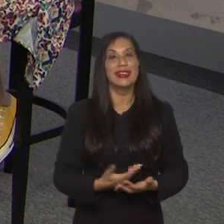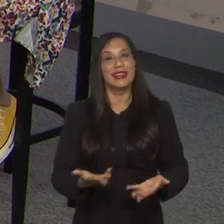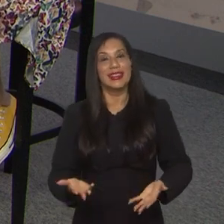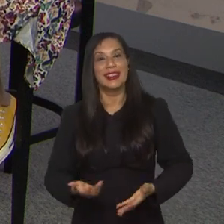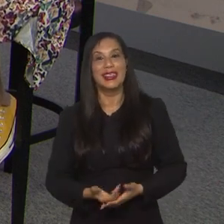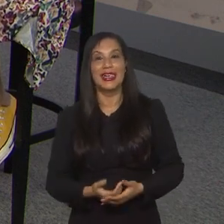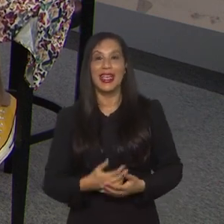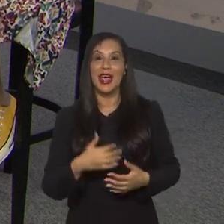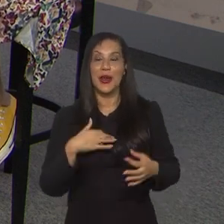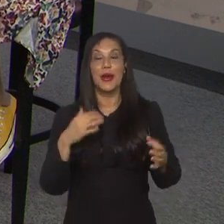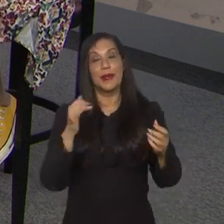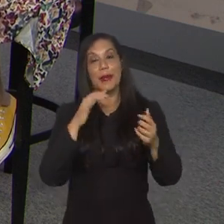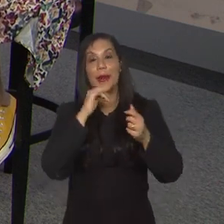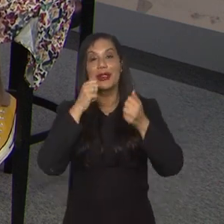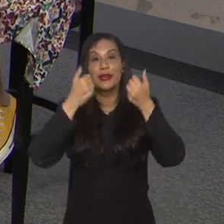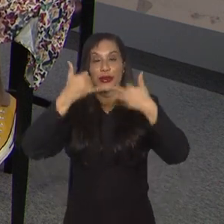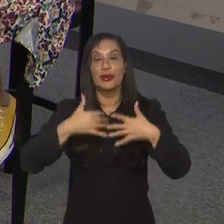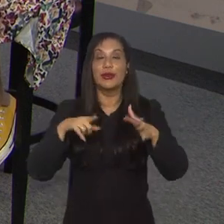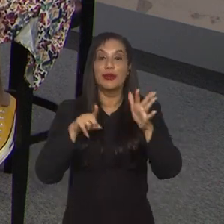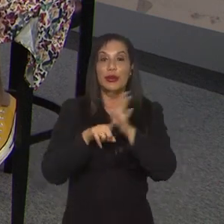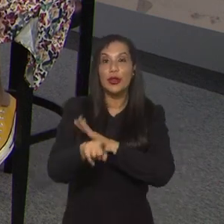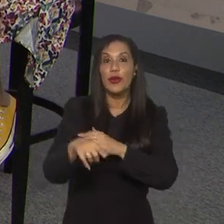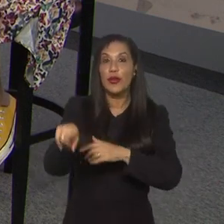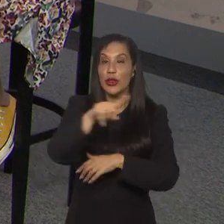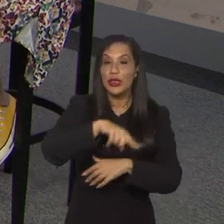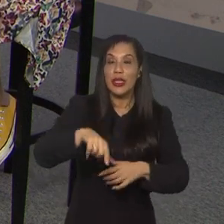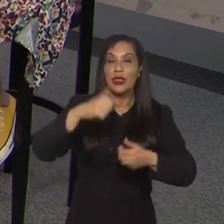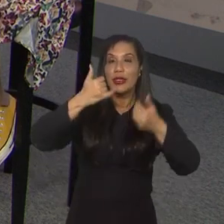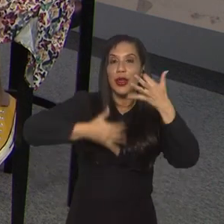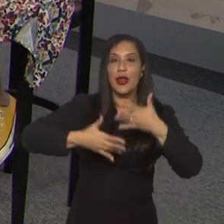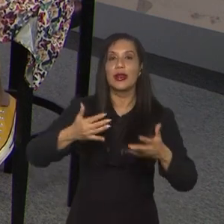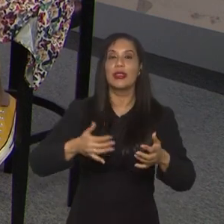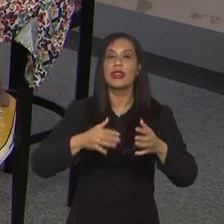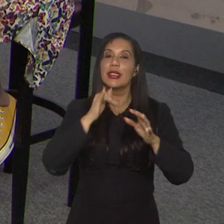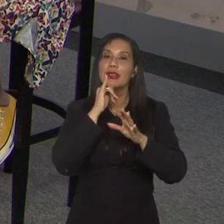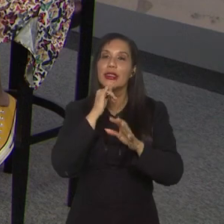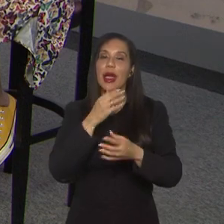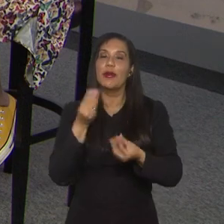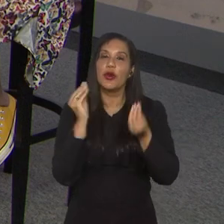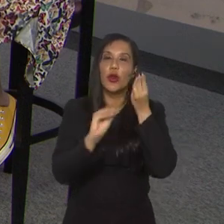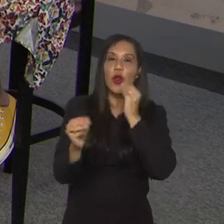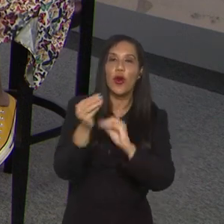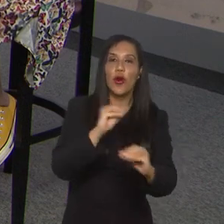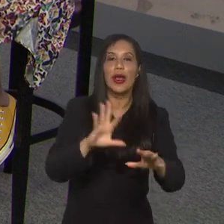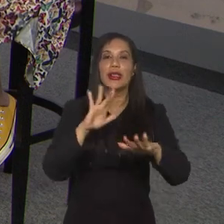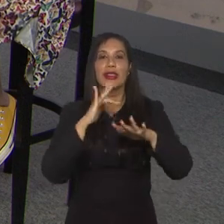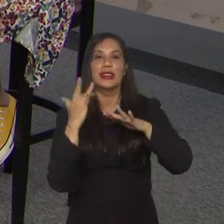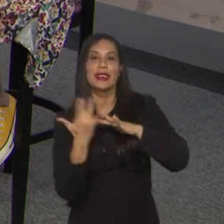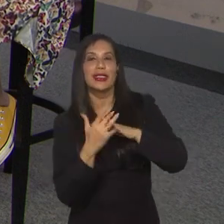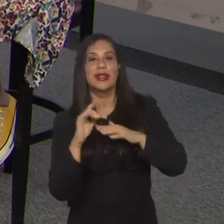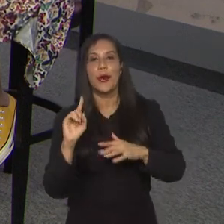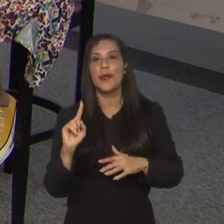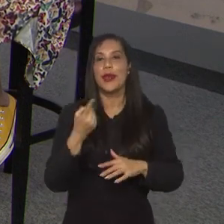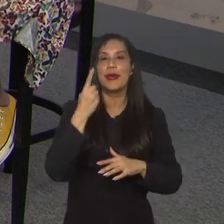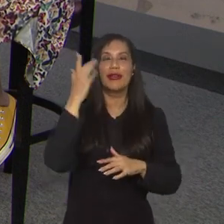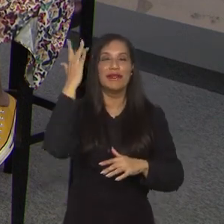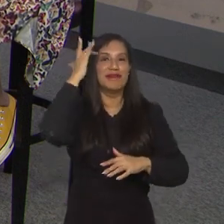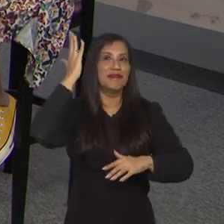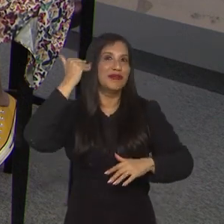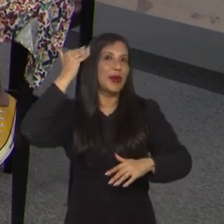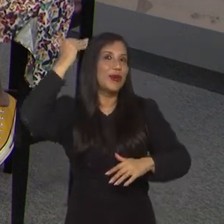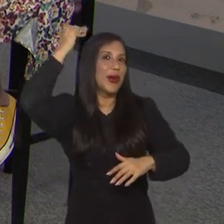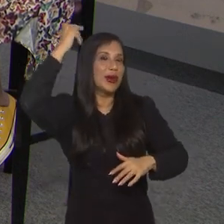Não estou pronta. Inclusive, como vocês mesmo fazem uma campanha no perfil de vocês, em busca da primeira estrela, que a gente